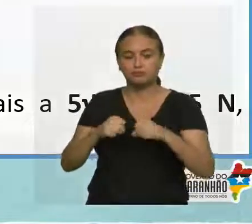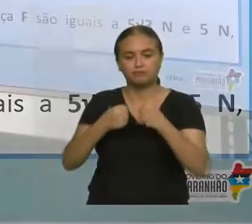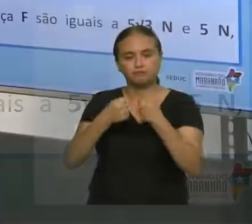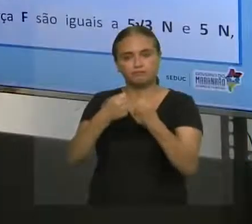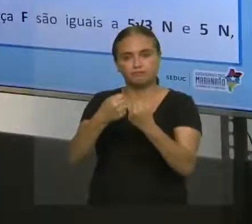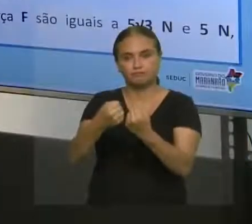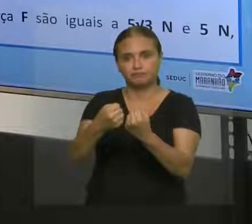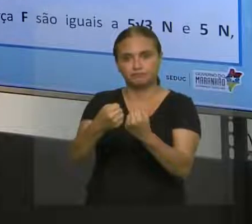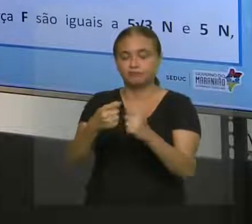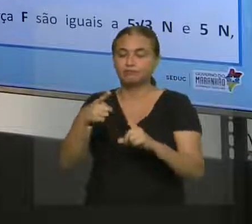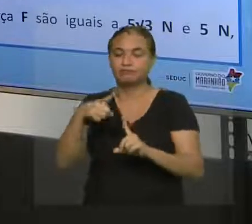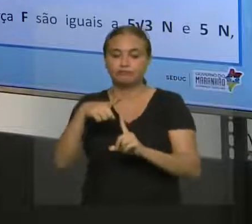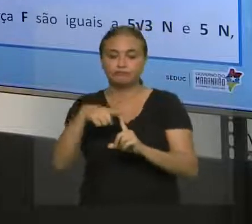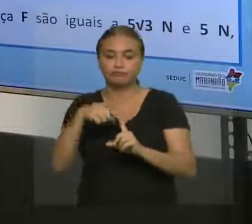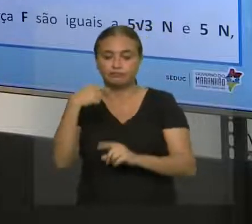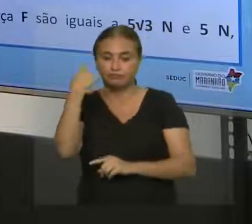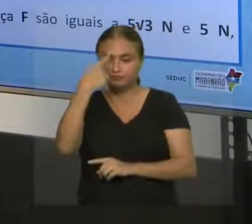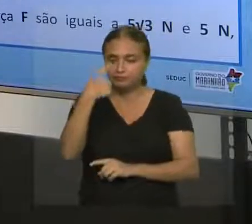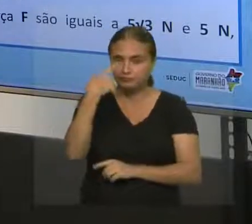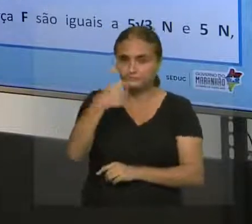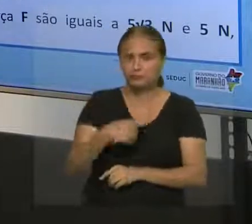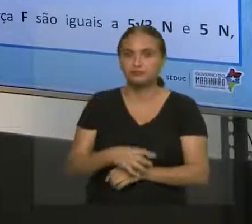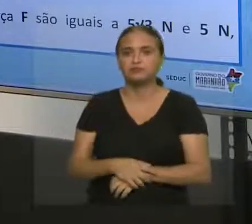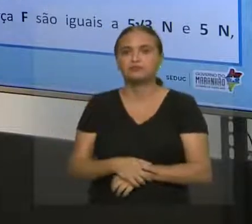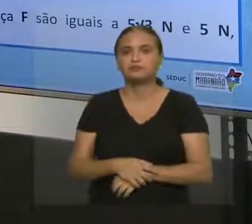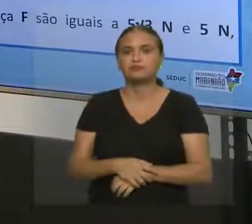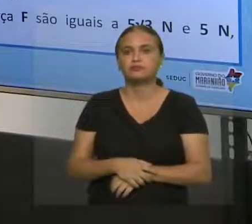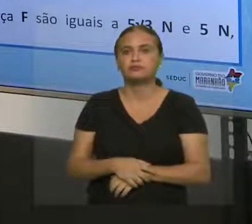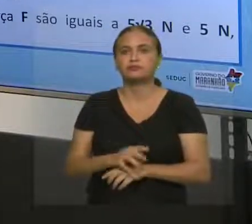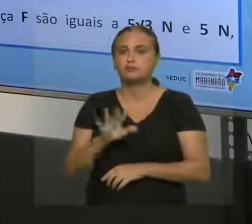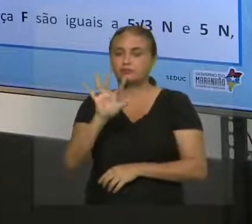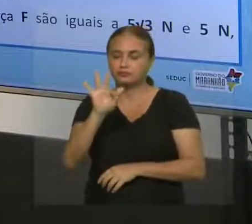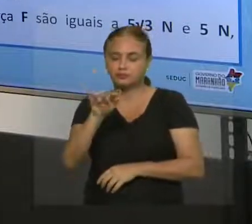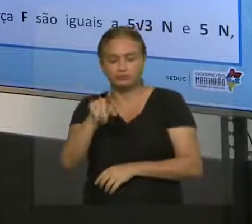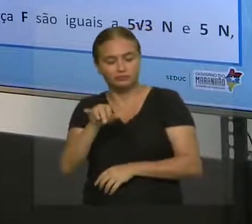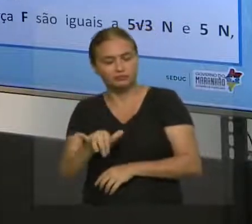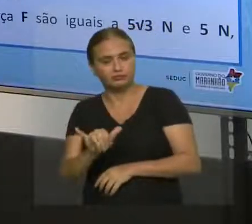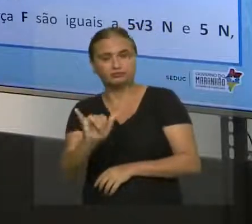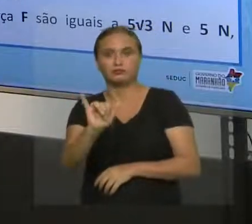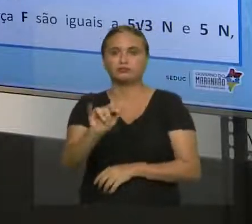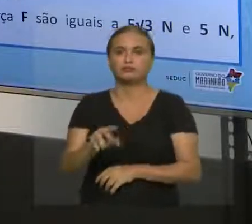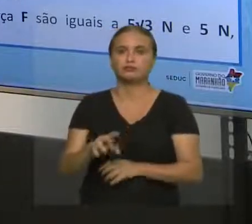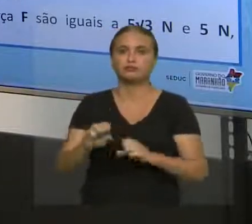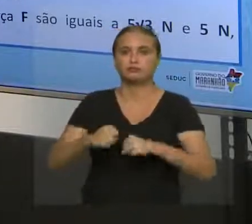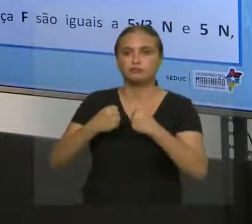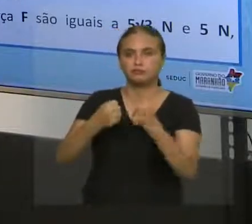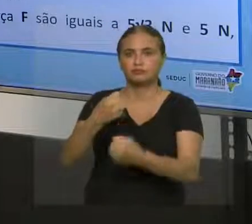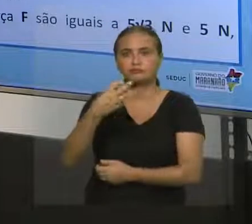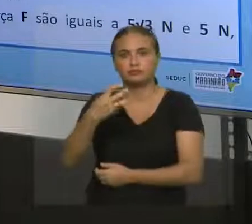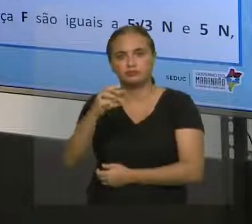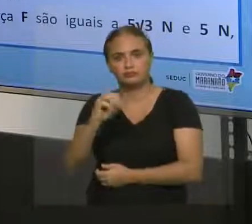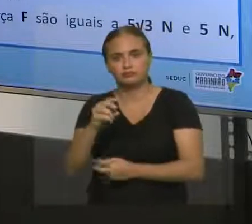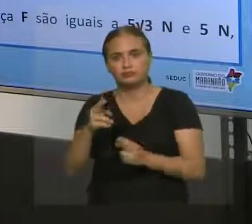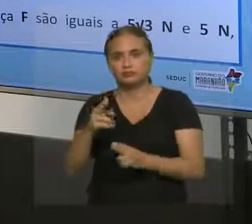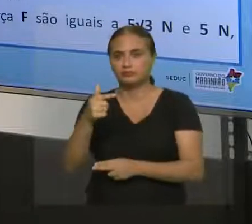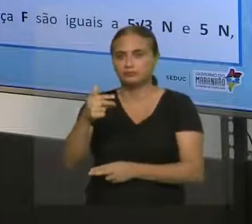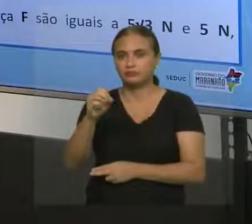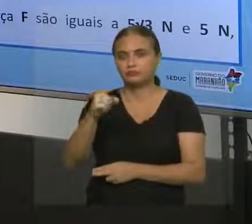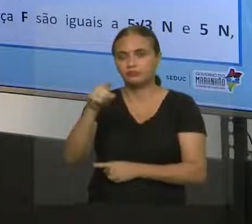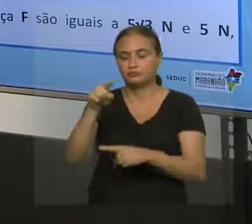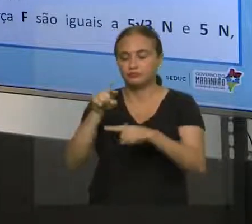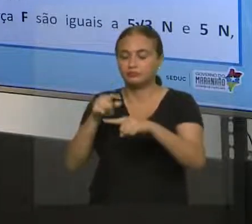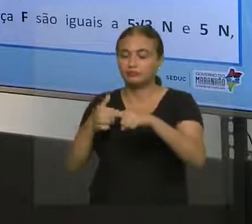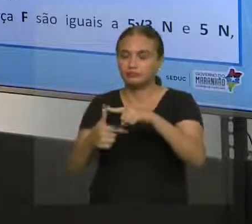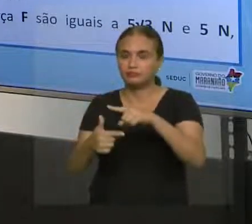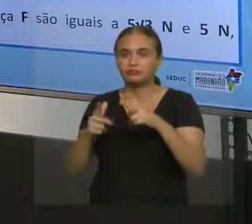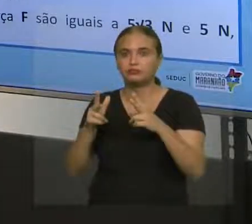cosseno de 30, que é a raiz de 3 sobre 2, 5 raiz de 3. O que seria FY? Seria a força vezes o cosseno de 30, que é 10 vezes o meio, que